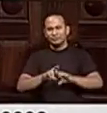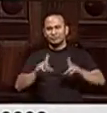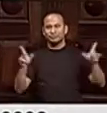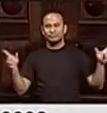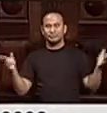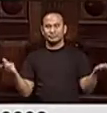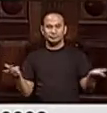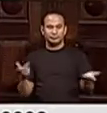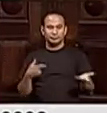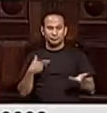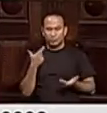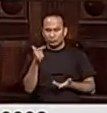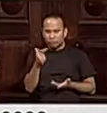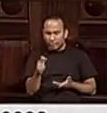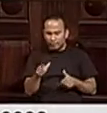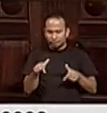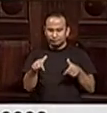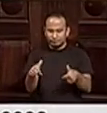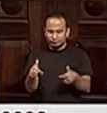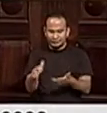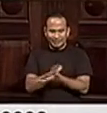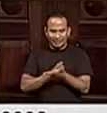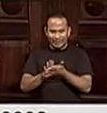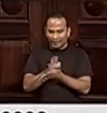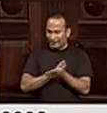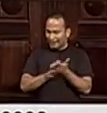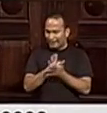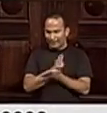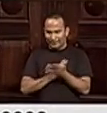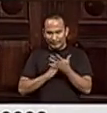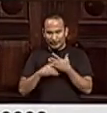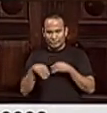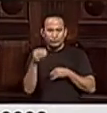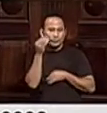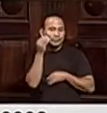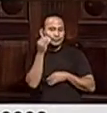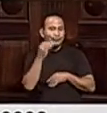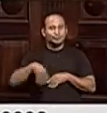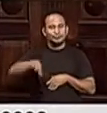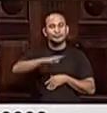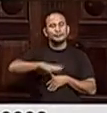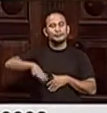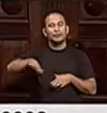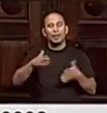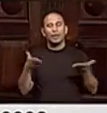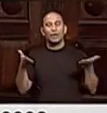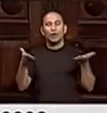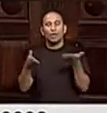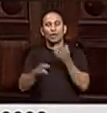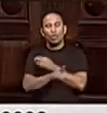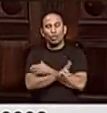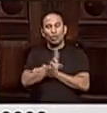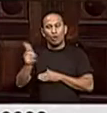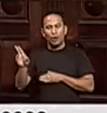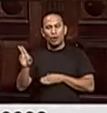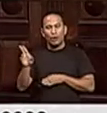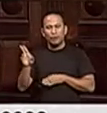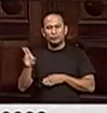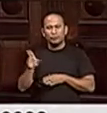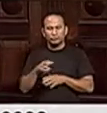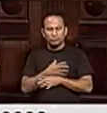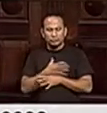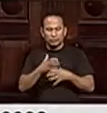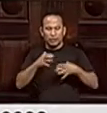limpeza urbana, não dispõe de nenhuma experiência na área. E agora, com essas nomeações, os maiores